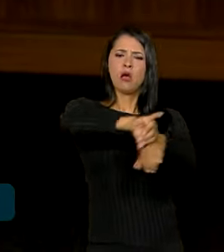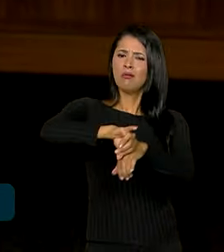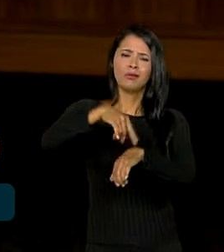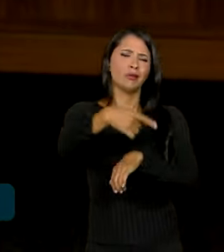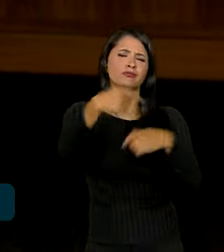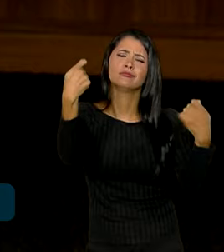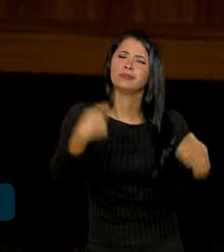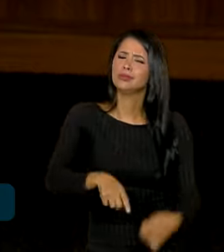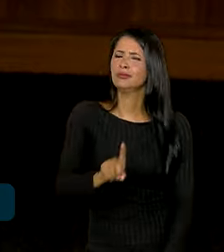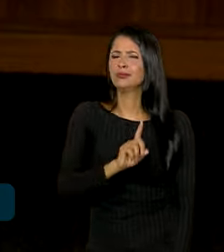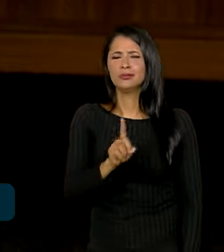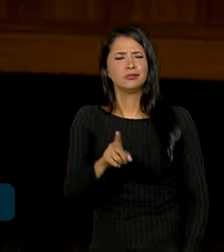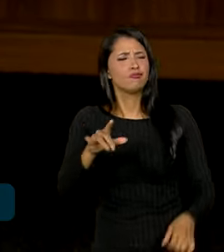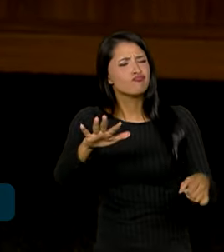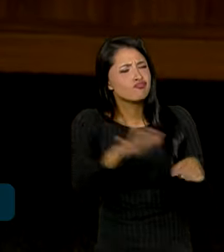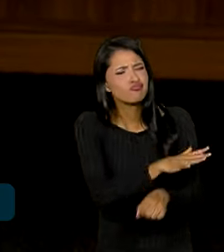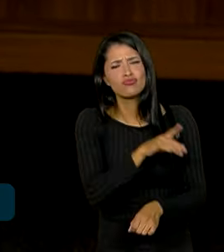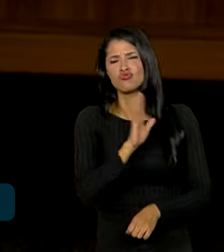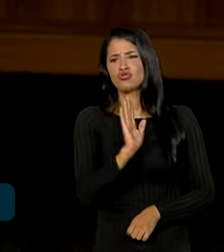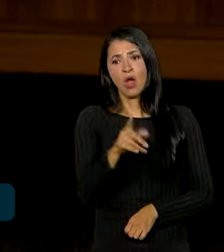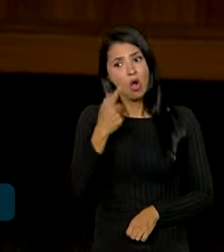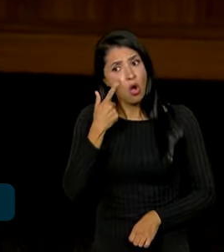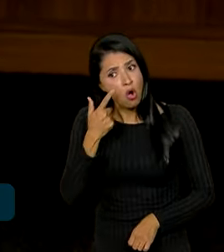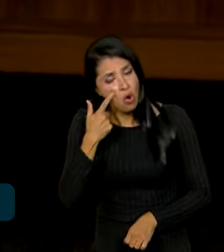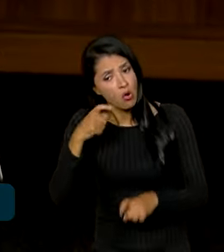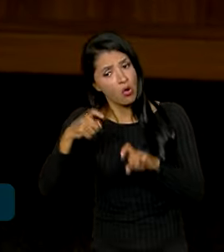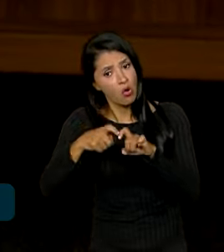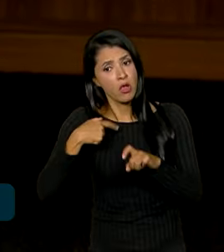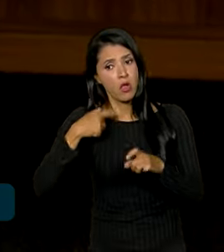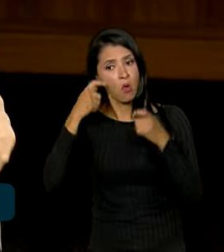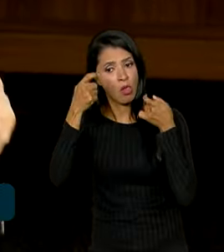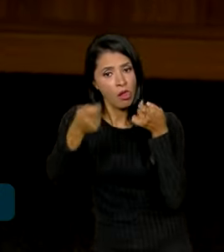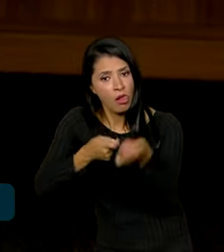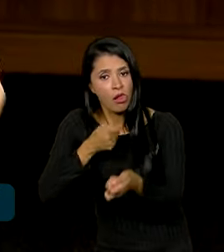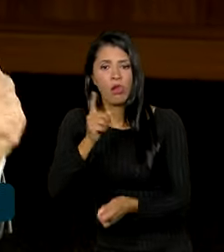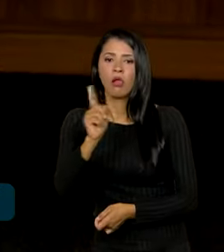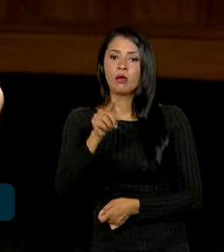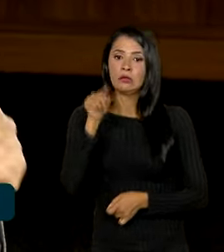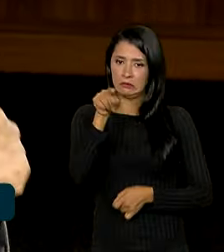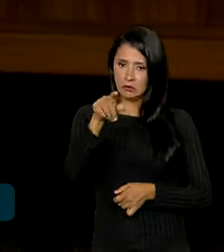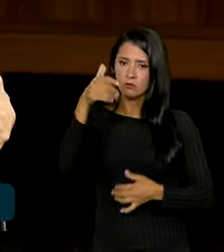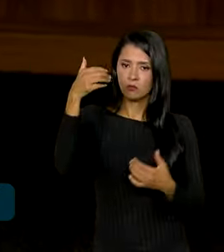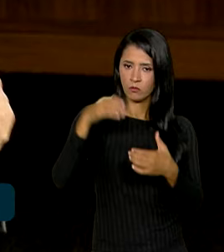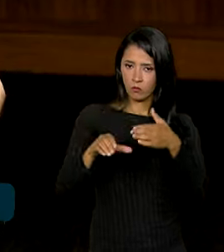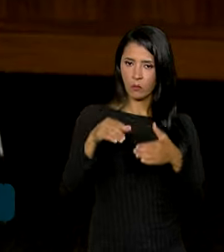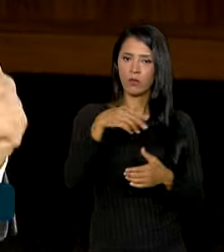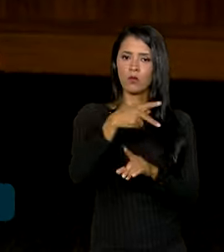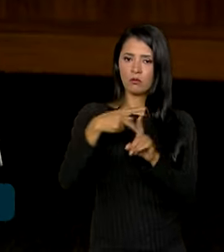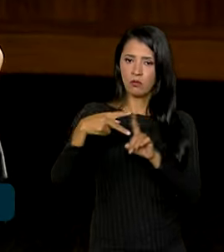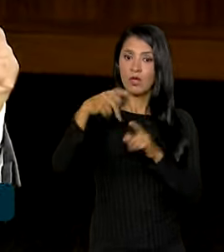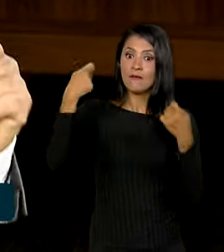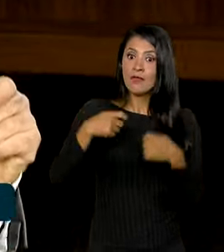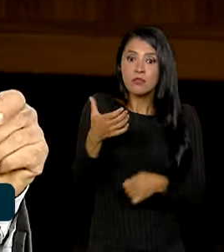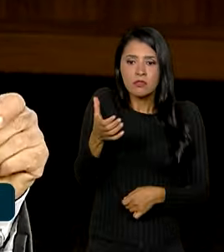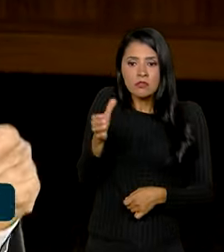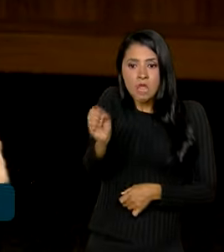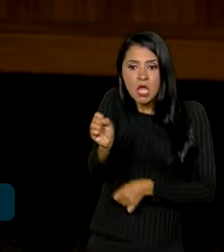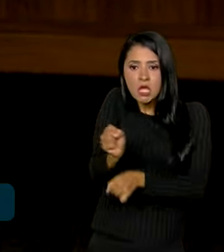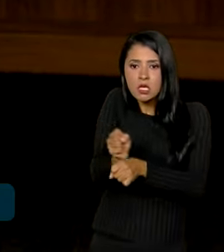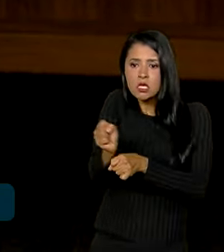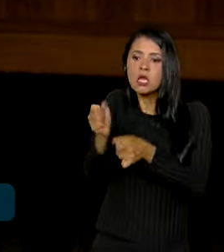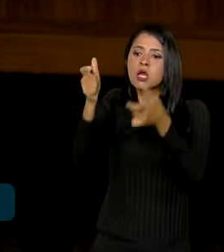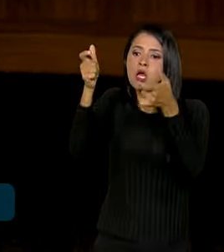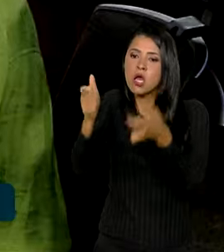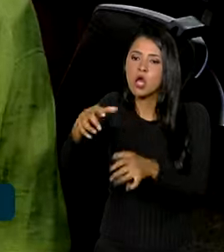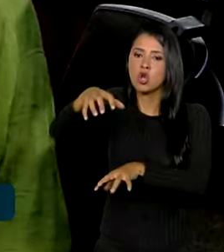precisa. Peritos, prestem atenção que eu não gosto de ganhar ninguém. Quem fizer o concurso da Previdência vai ter que ficar pelo menos 10 anos no